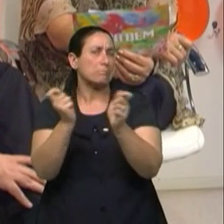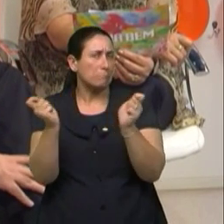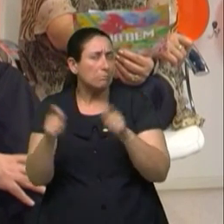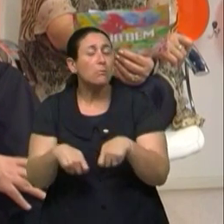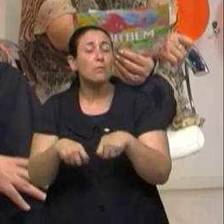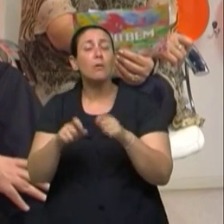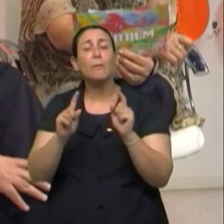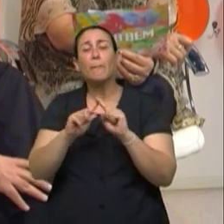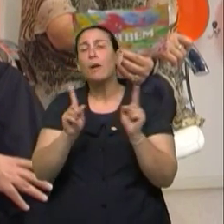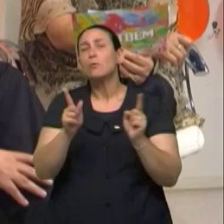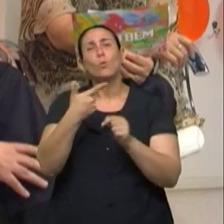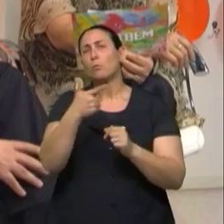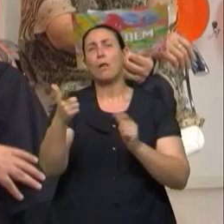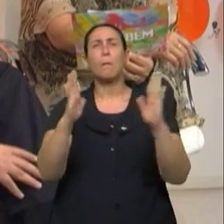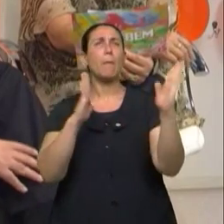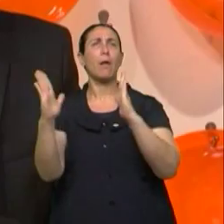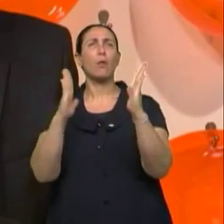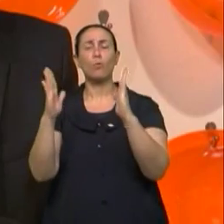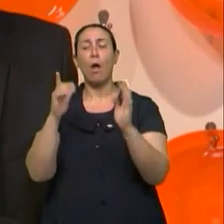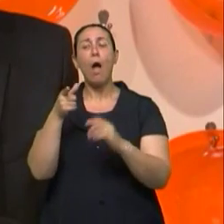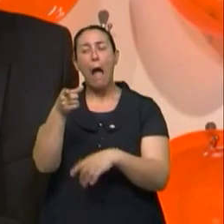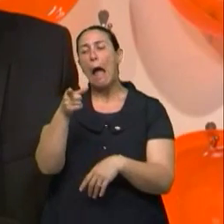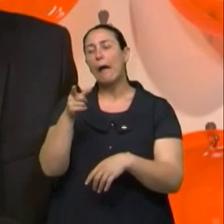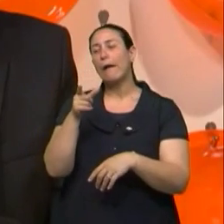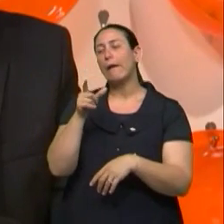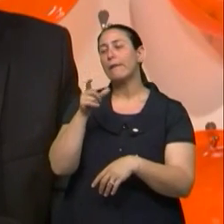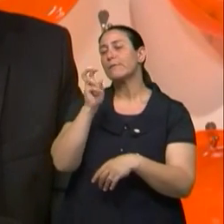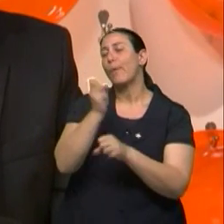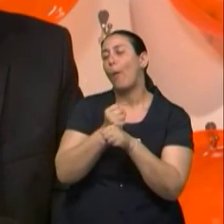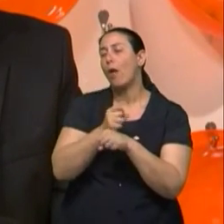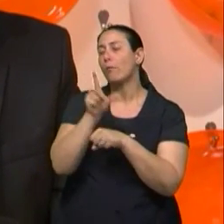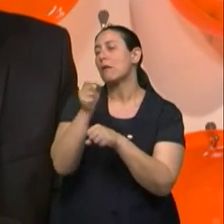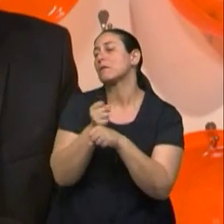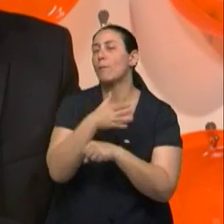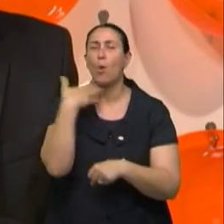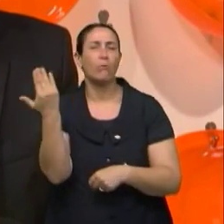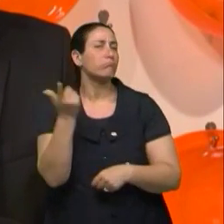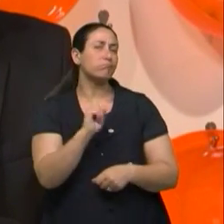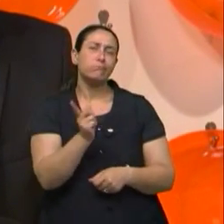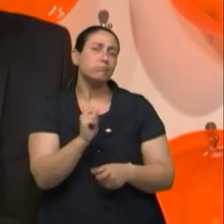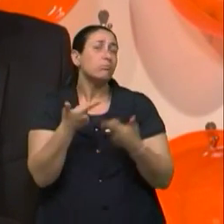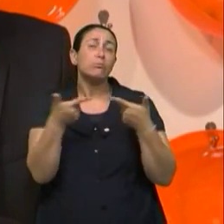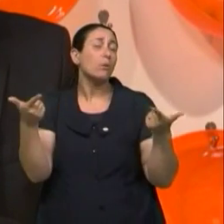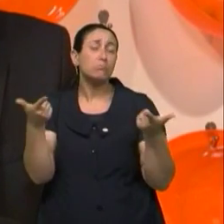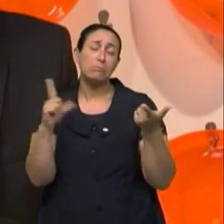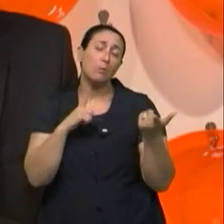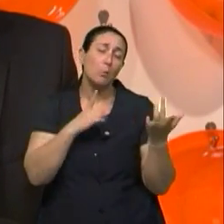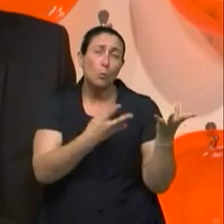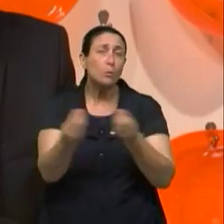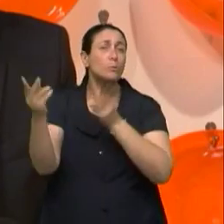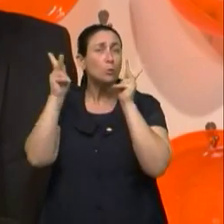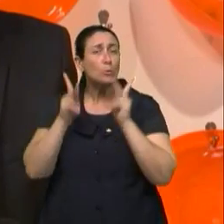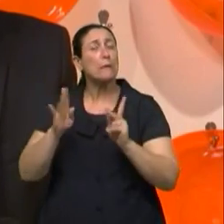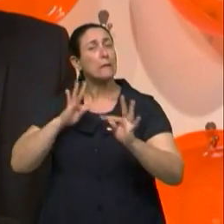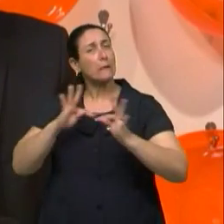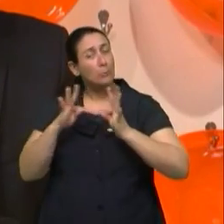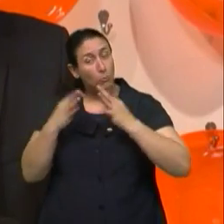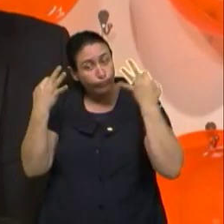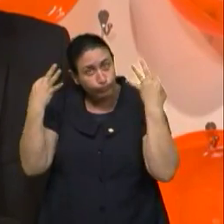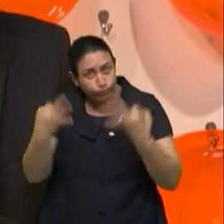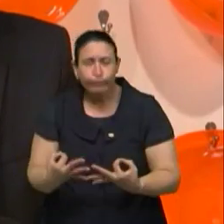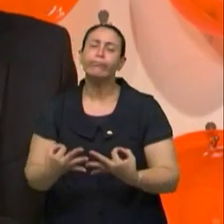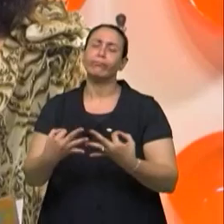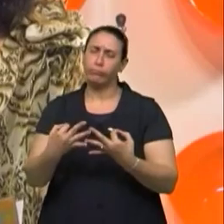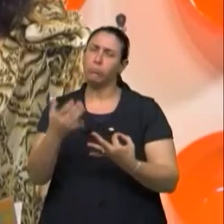existe um período de vida, né? E habitualmente as pessoas vivem muito bem, desde que façam o acompanhamento